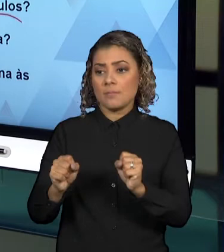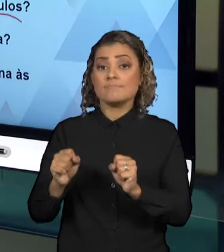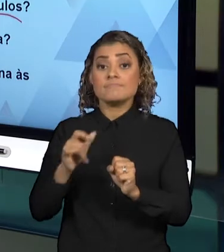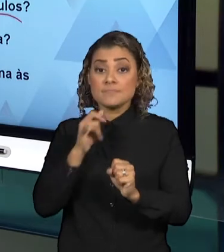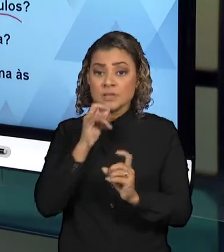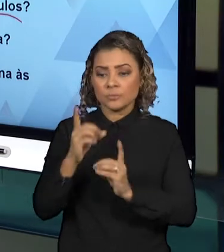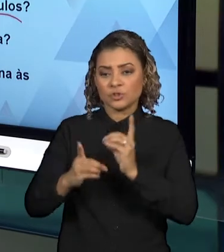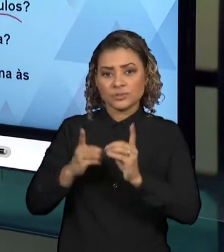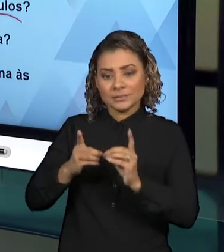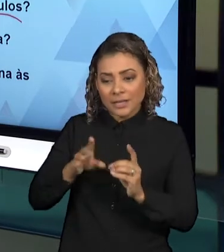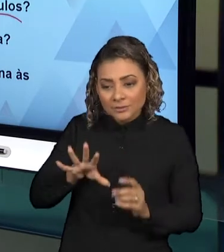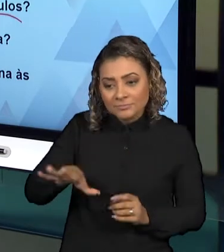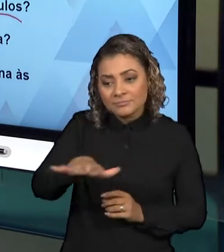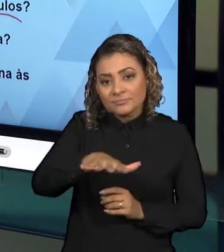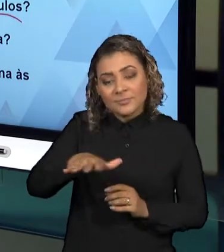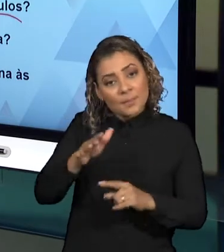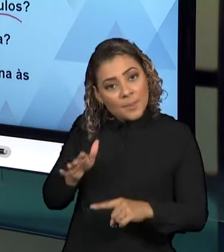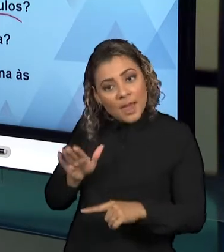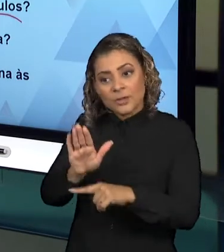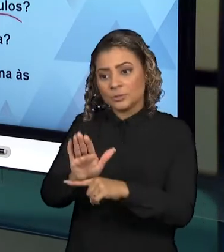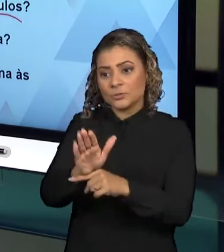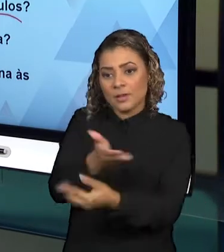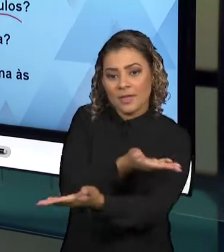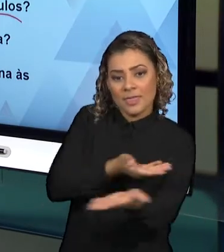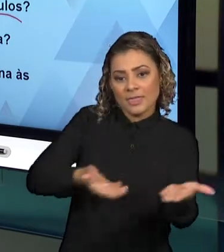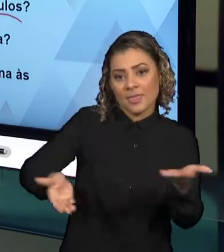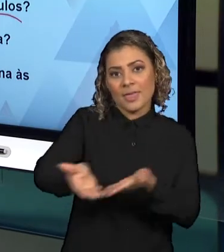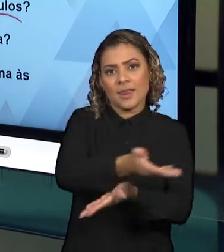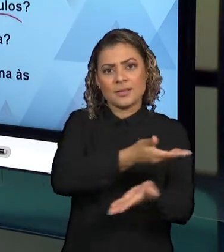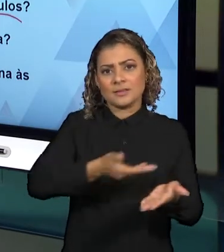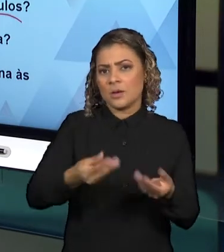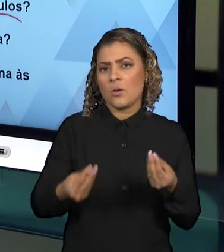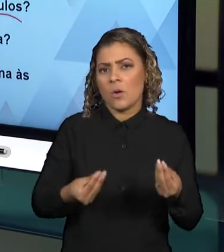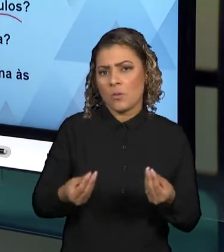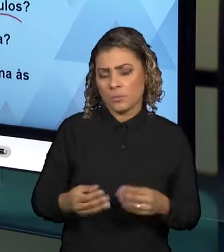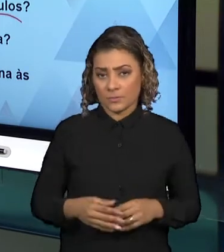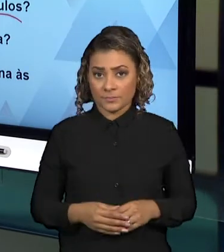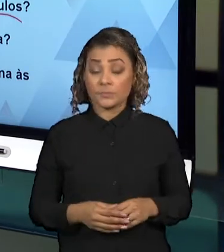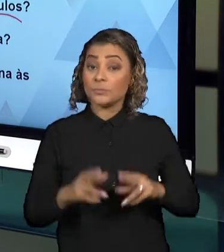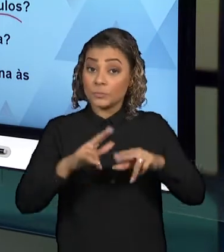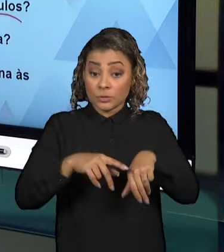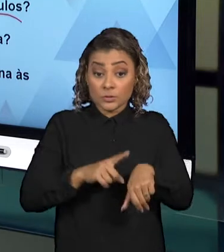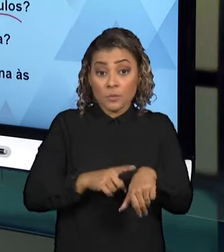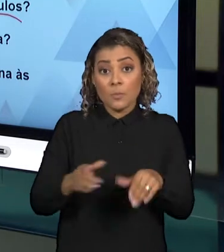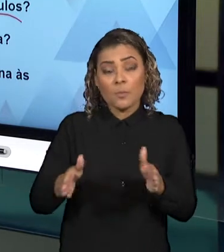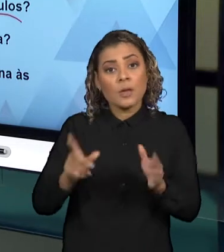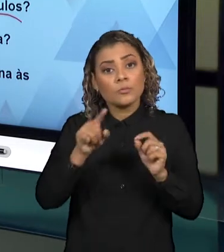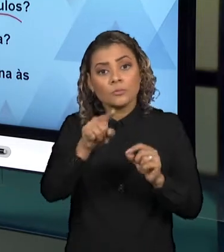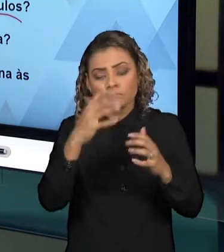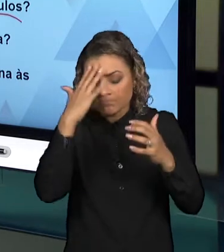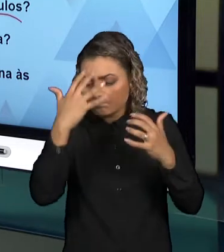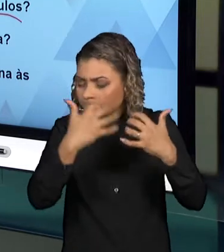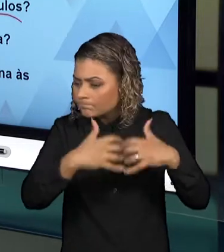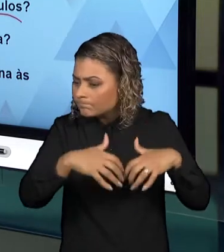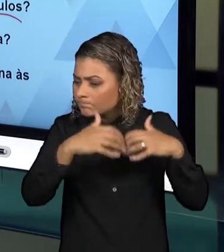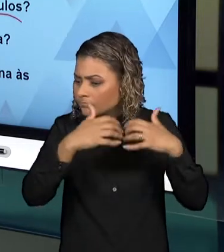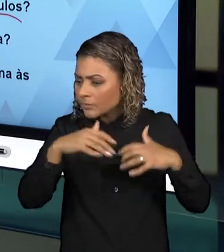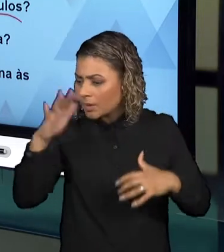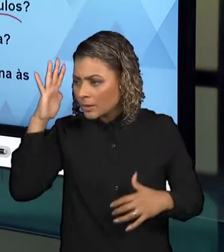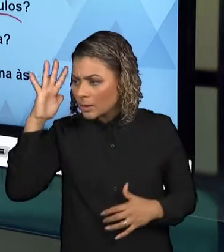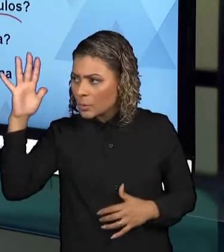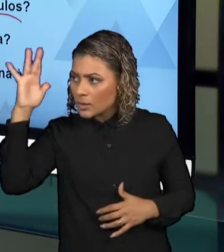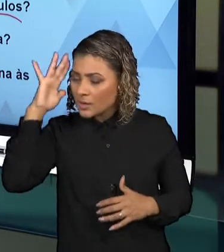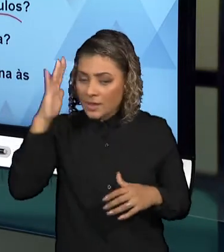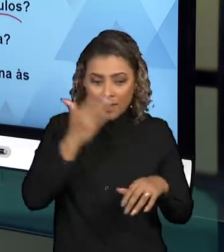didática para favorecer aquelas interações que ocorrem? Então, é uma hora de se relacionar a teoria